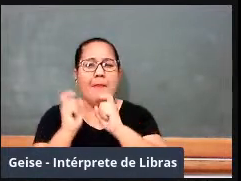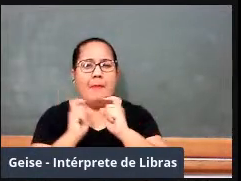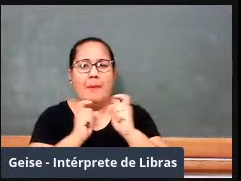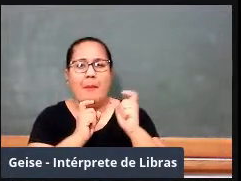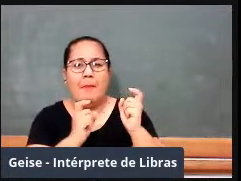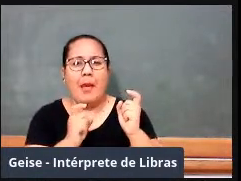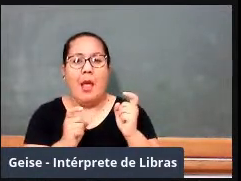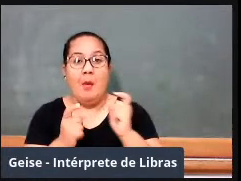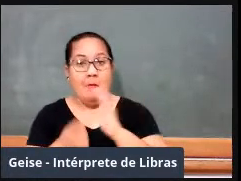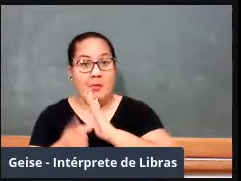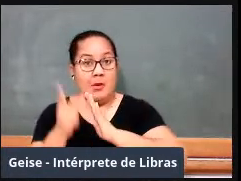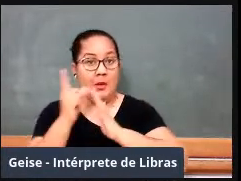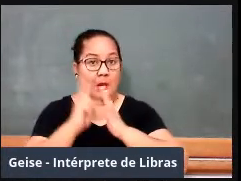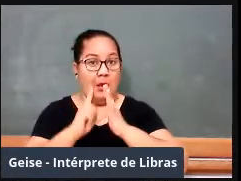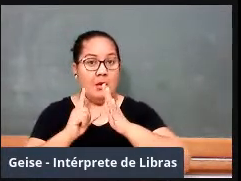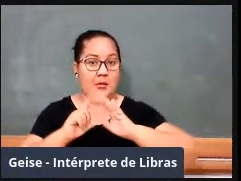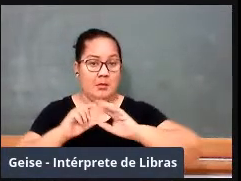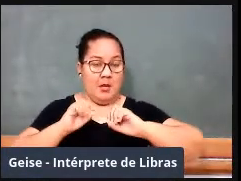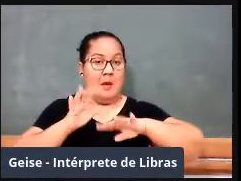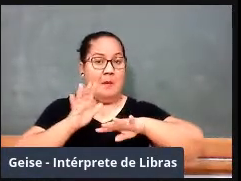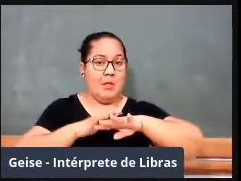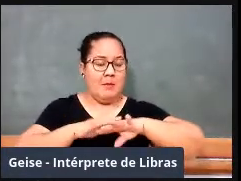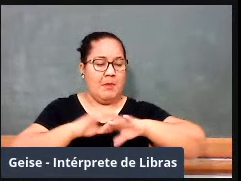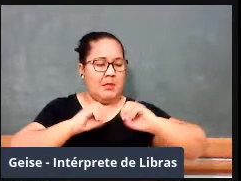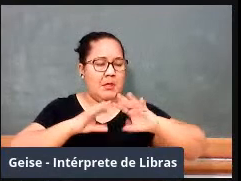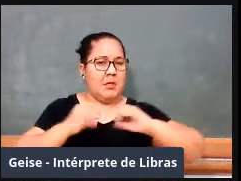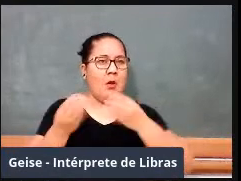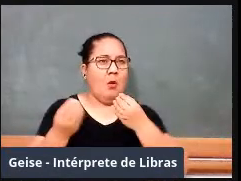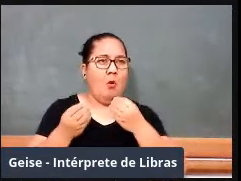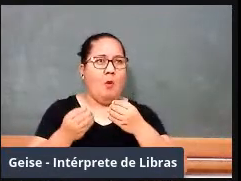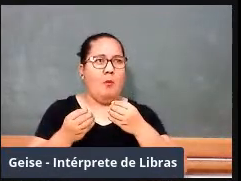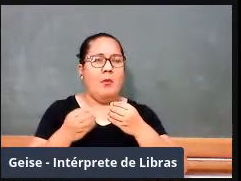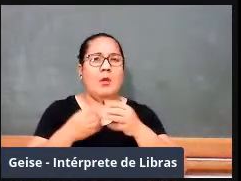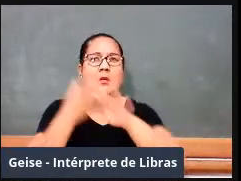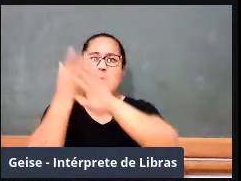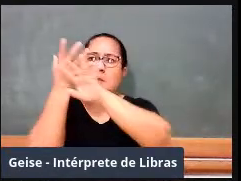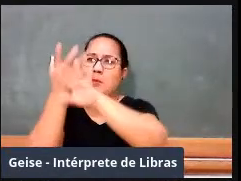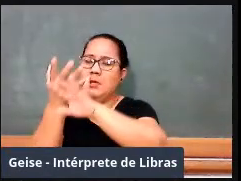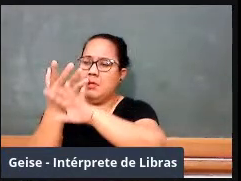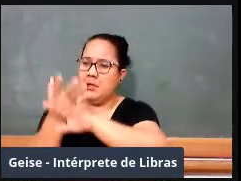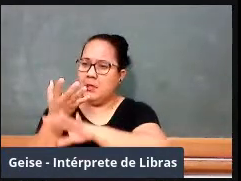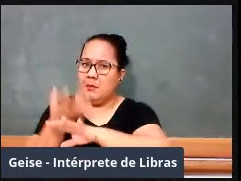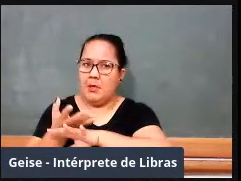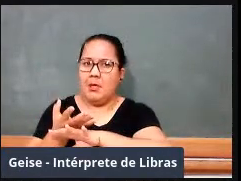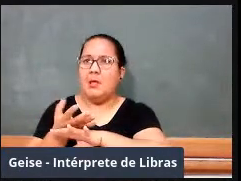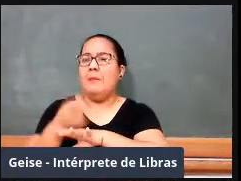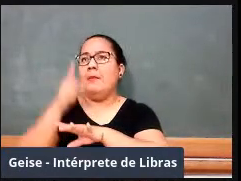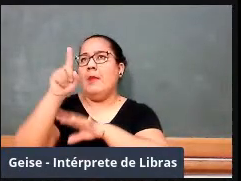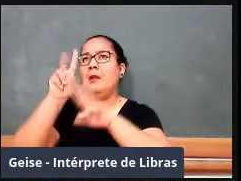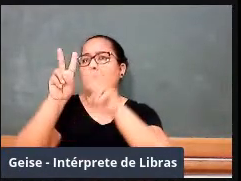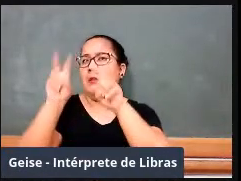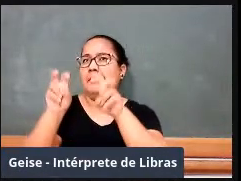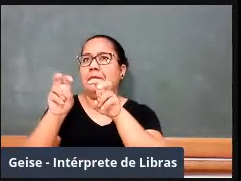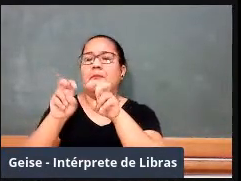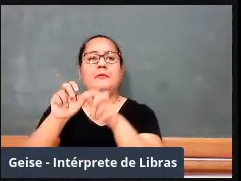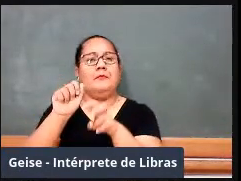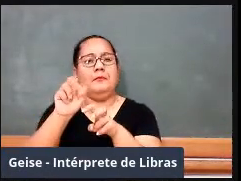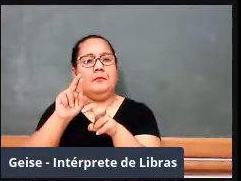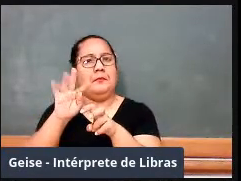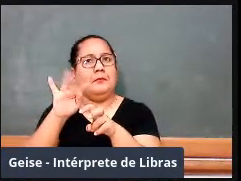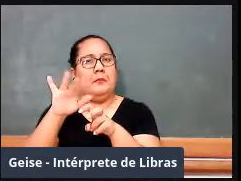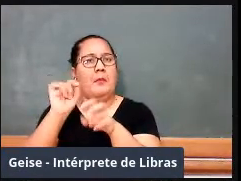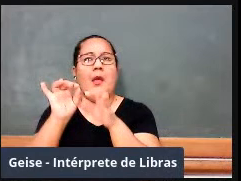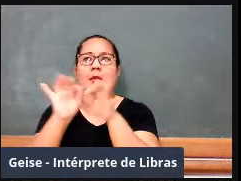era fragmentado em várias disciplinas. Então, era uma disciplina de aritmética, era uma